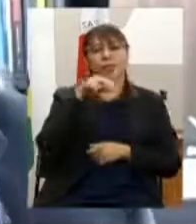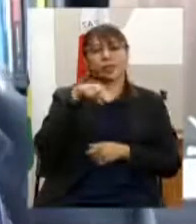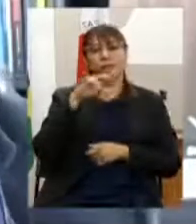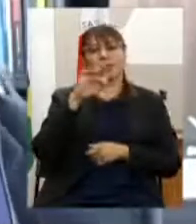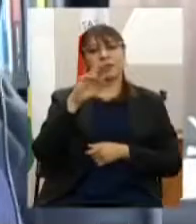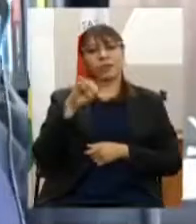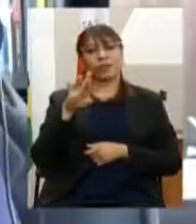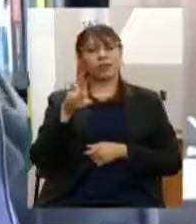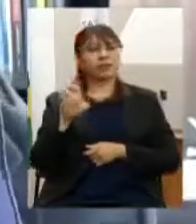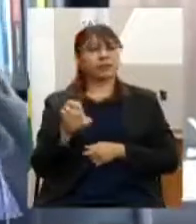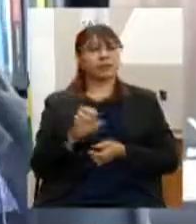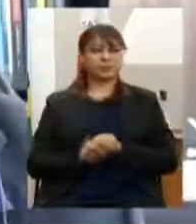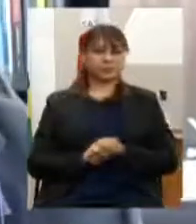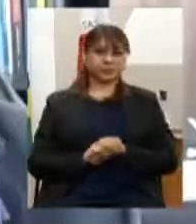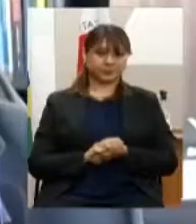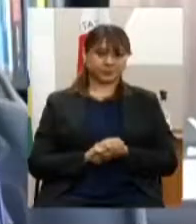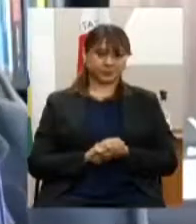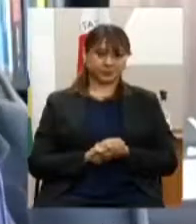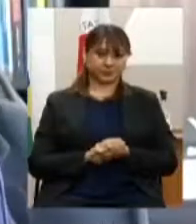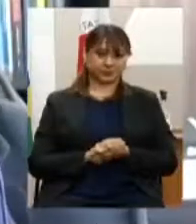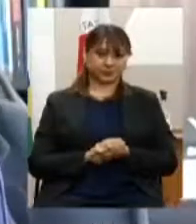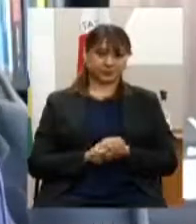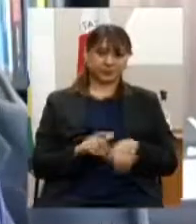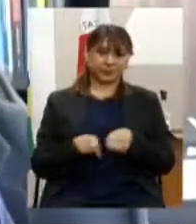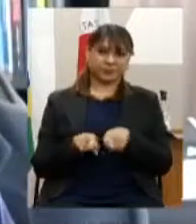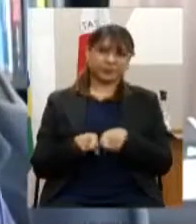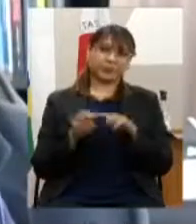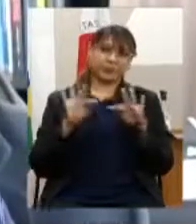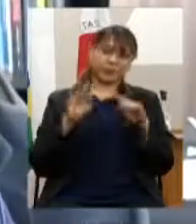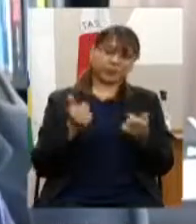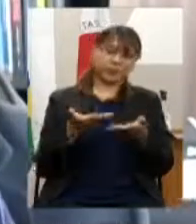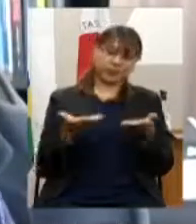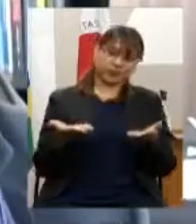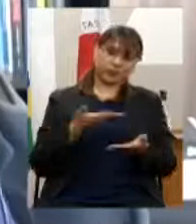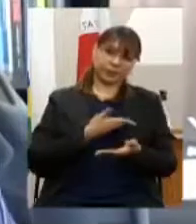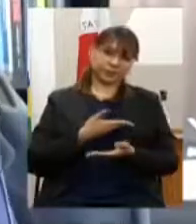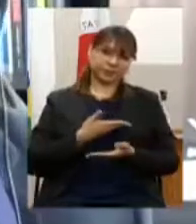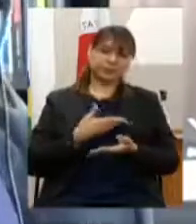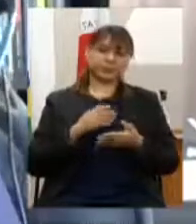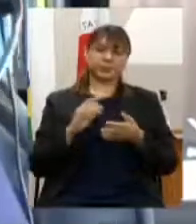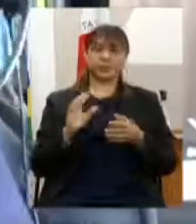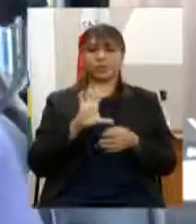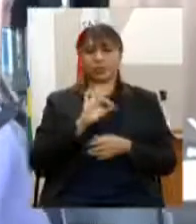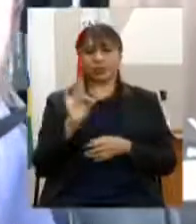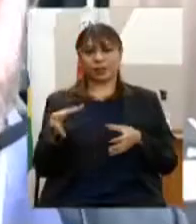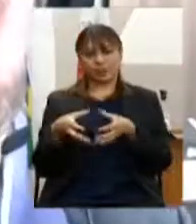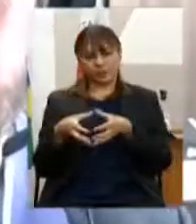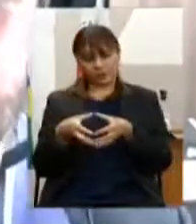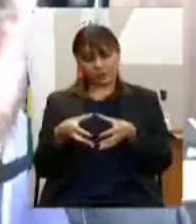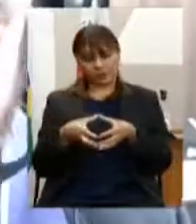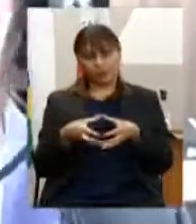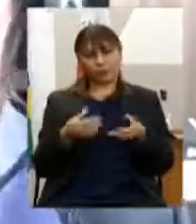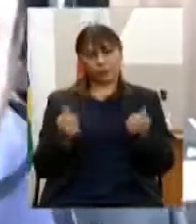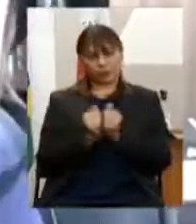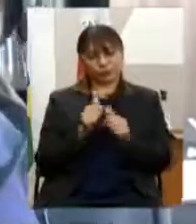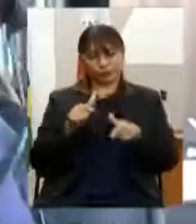da Assembleia e o a todos e todas nossos colegas aí das comissões do grupo de trabalho do PPAG